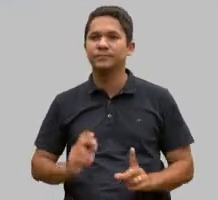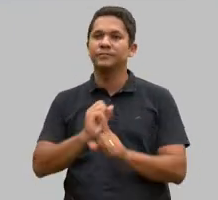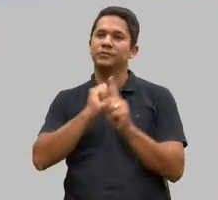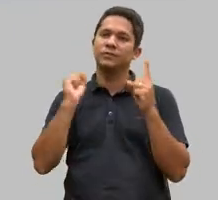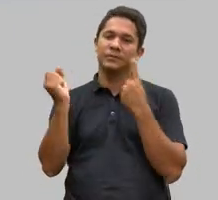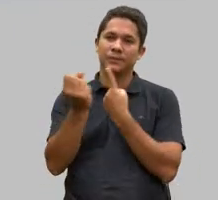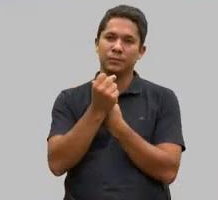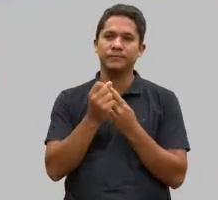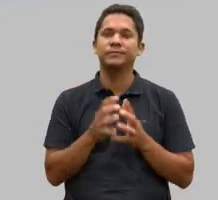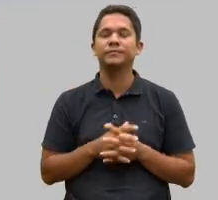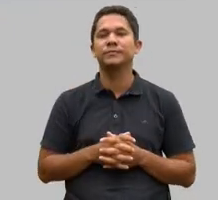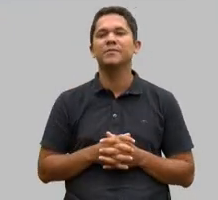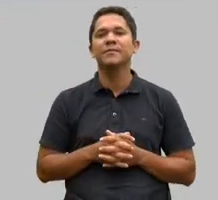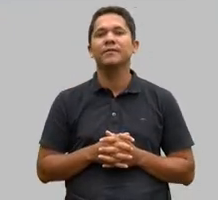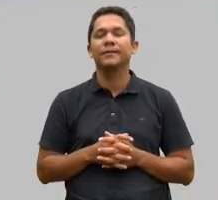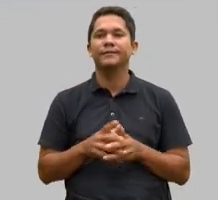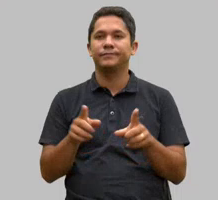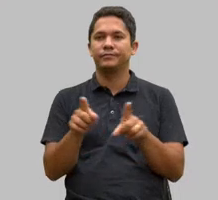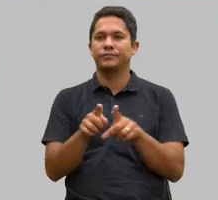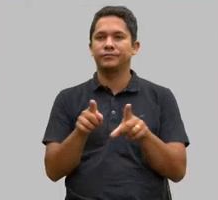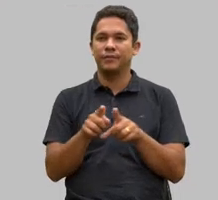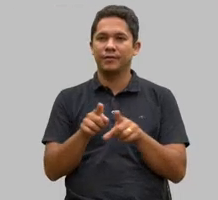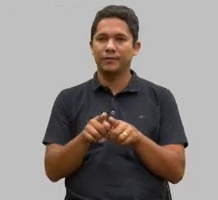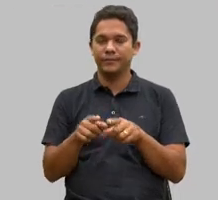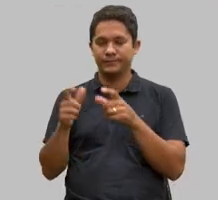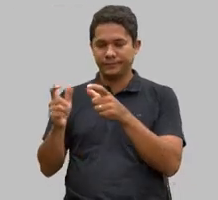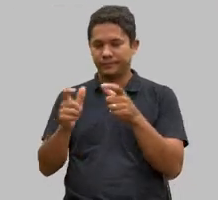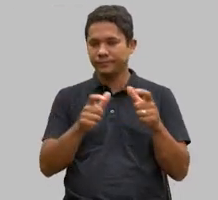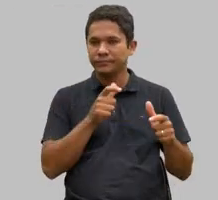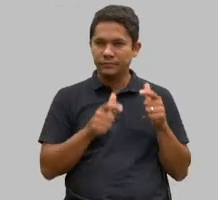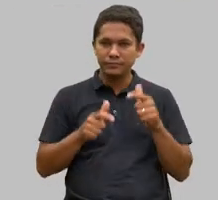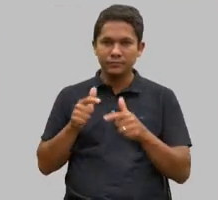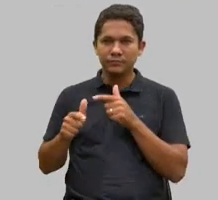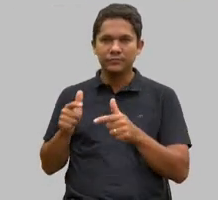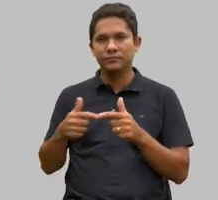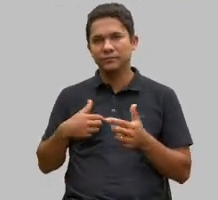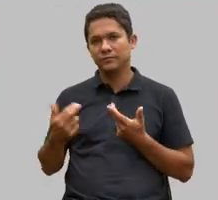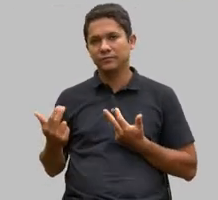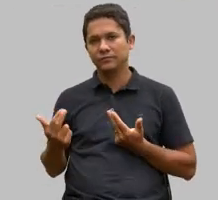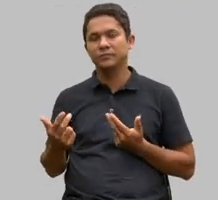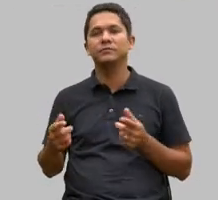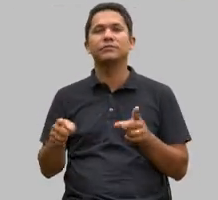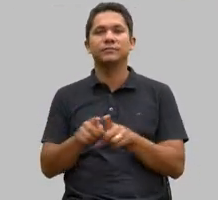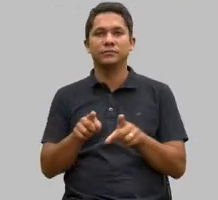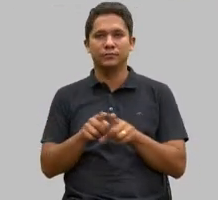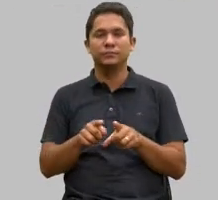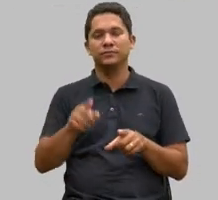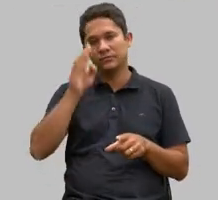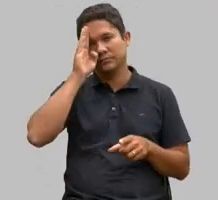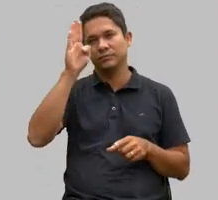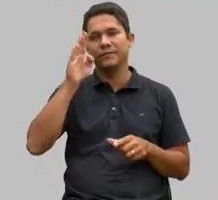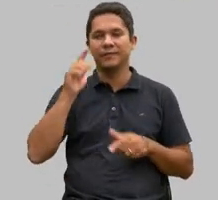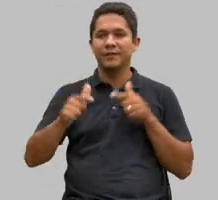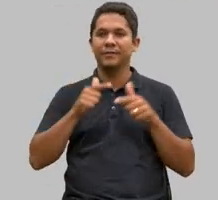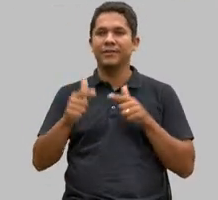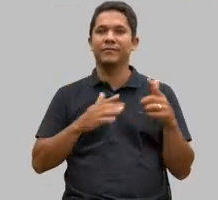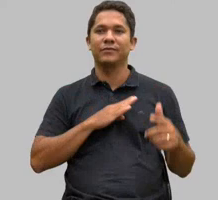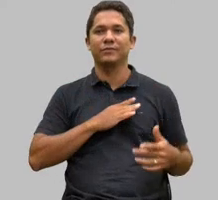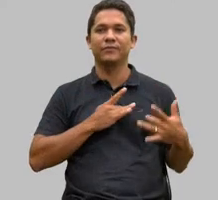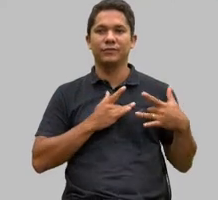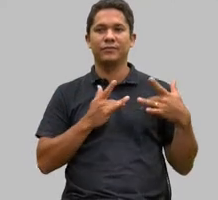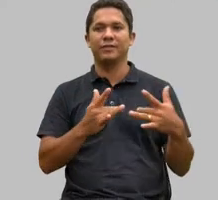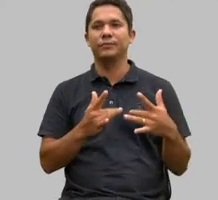E, além dos postos de trabalho, assim como o meu, temos que dar destaque também para o trabalho voluntário. O trabalho